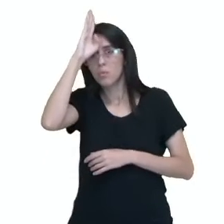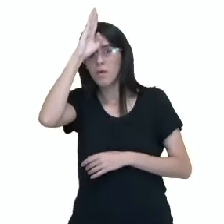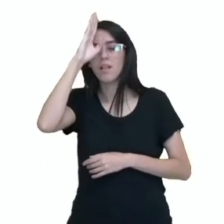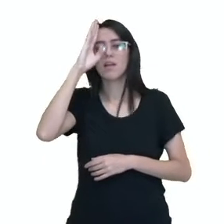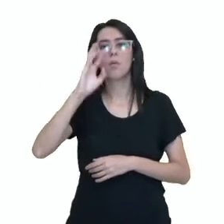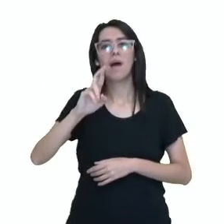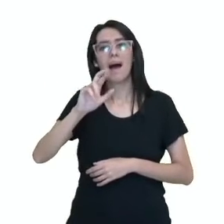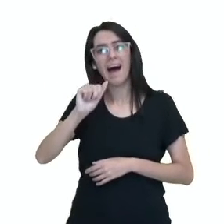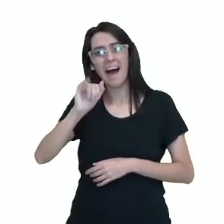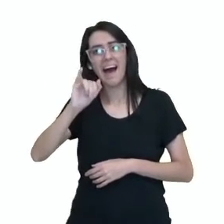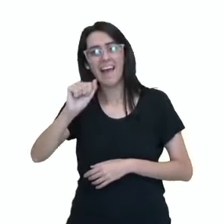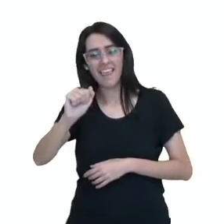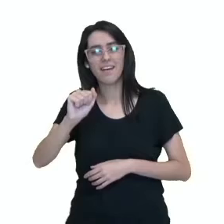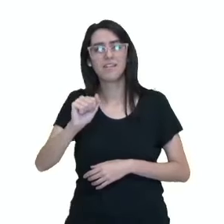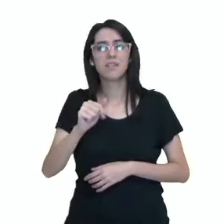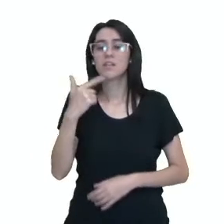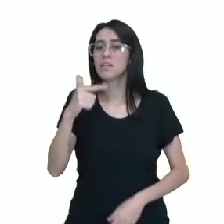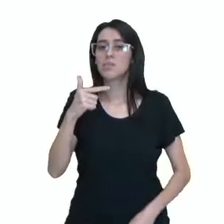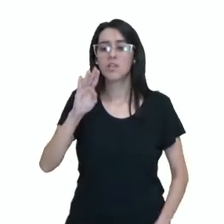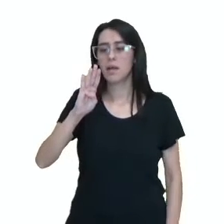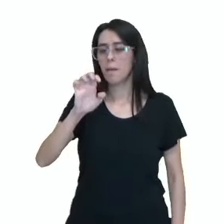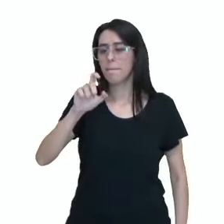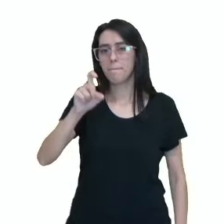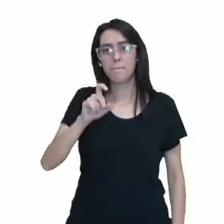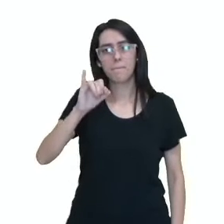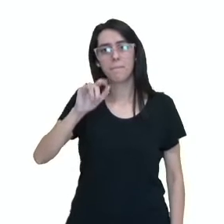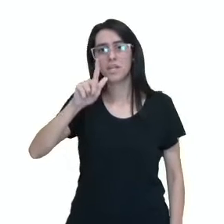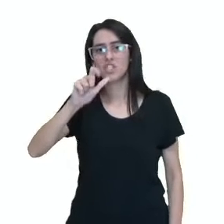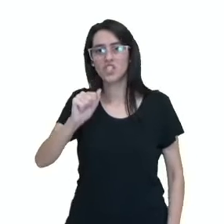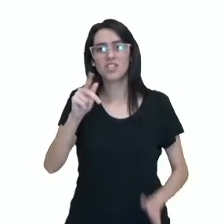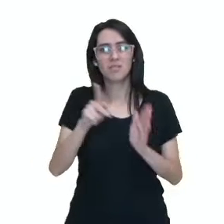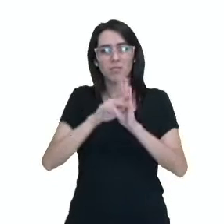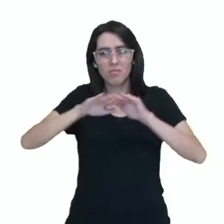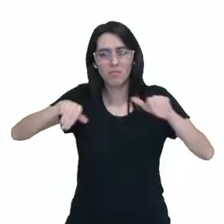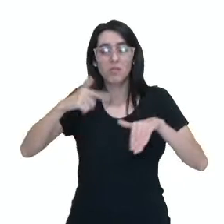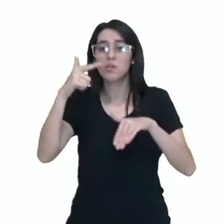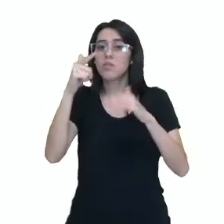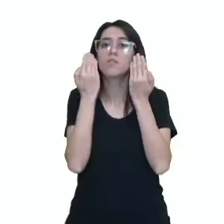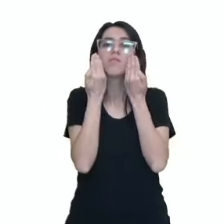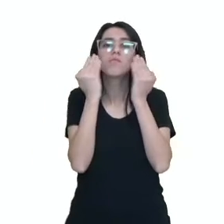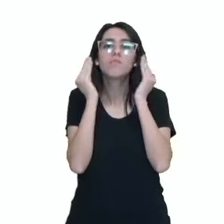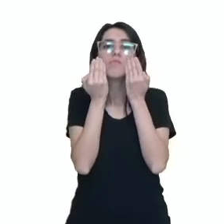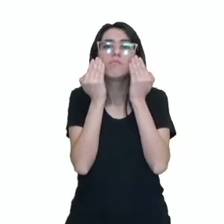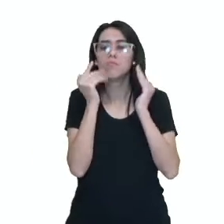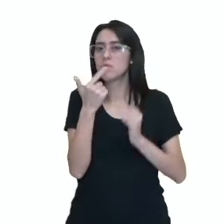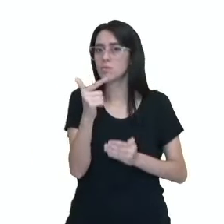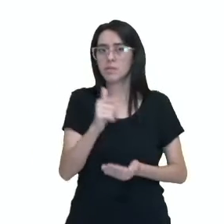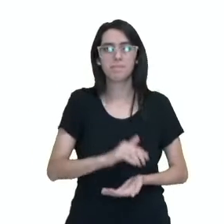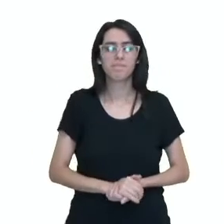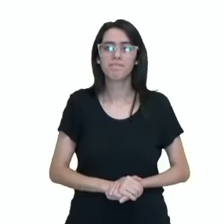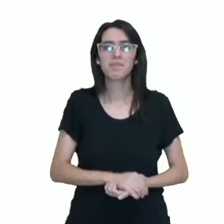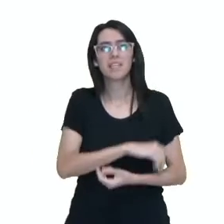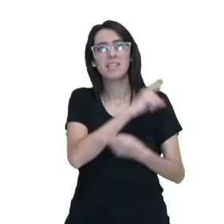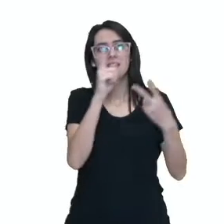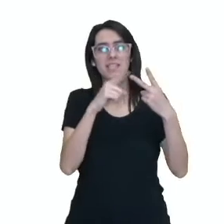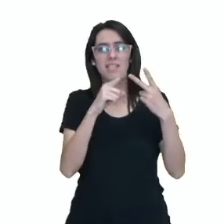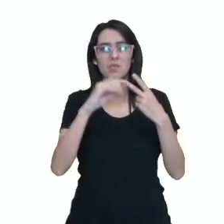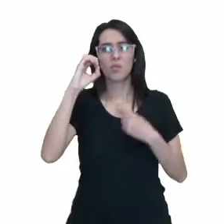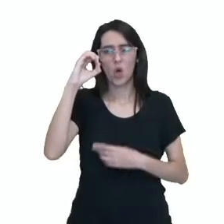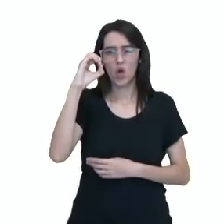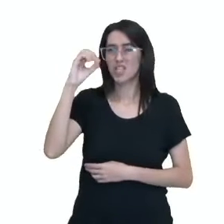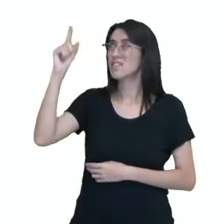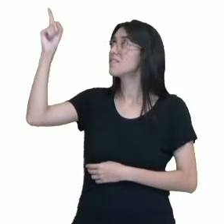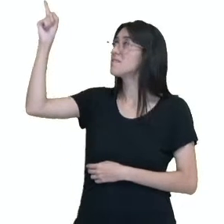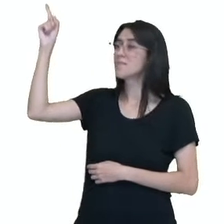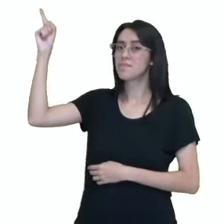grupo, tá? E não tem bexiga natatória, nem o opérculo, que é a abertura lateral por onde sai a água. Os osteictes são